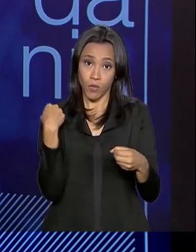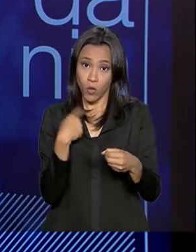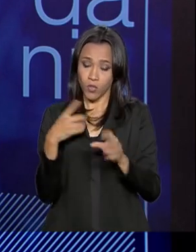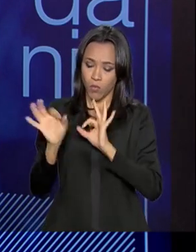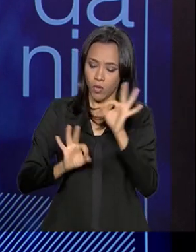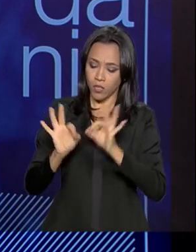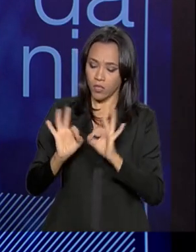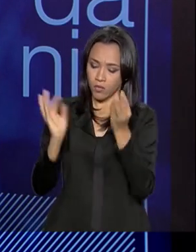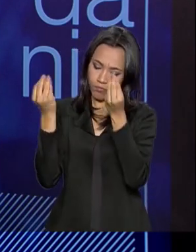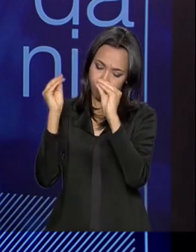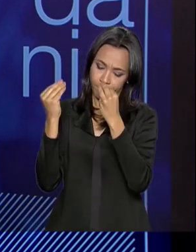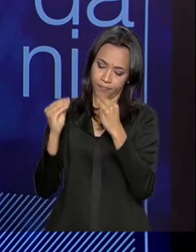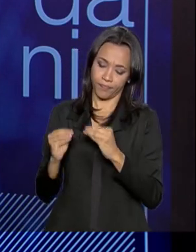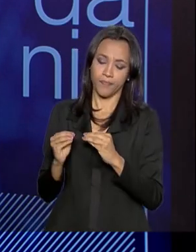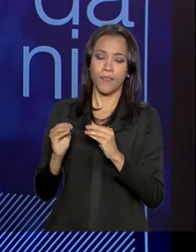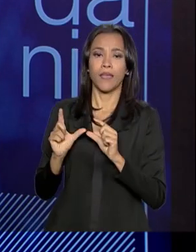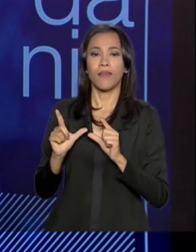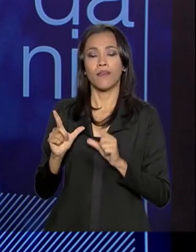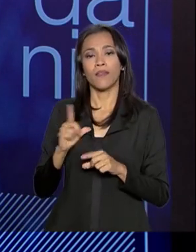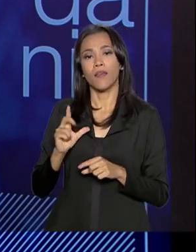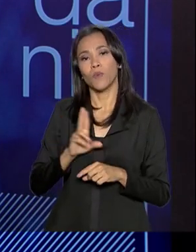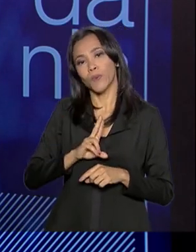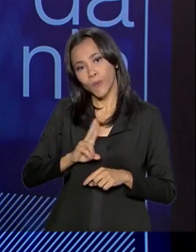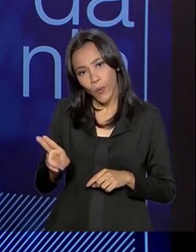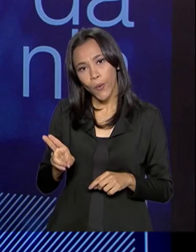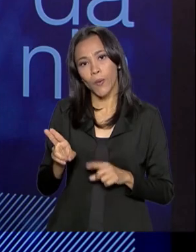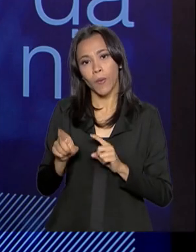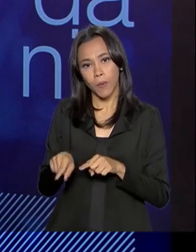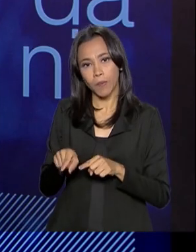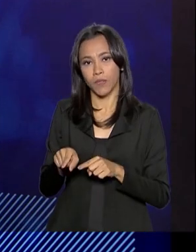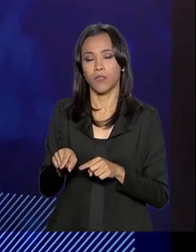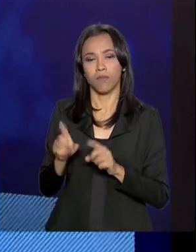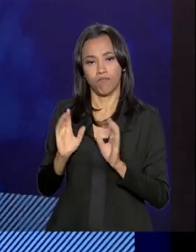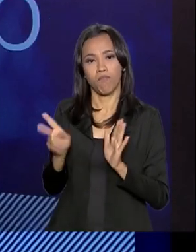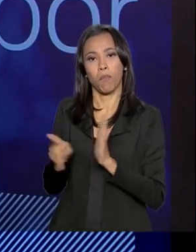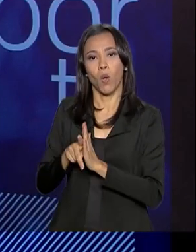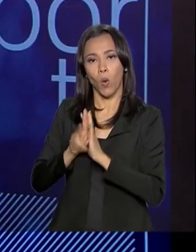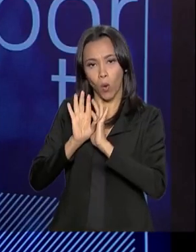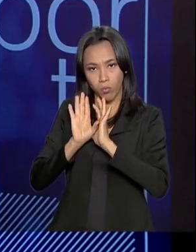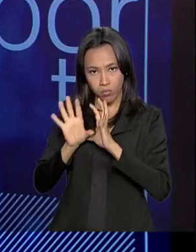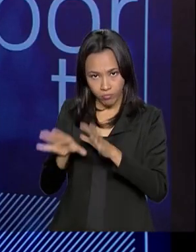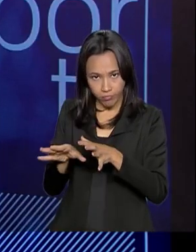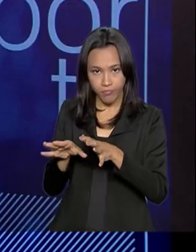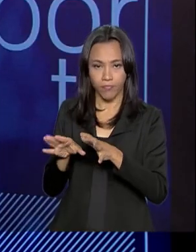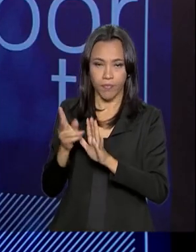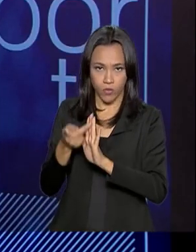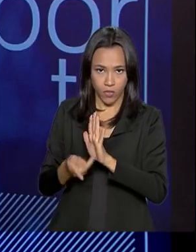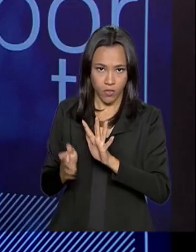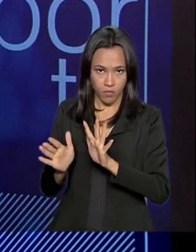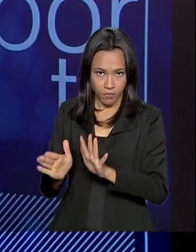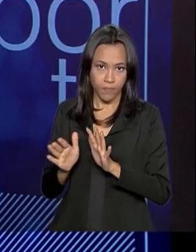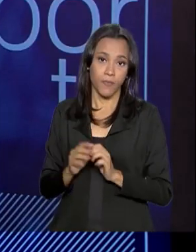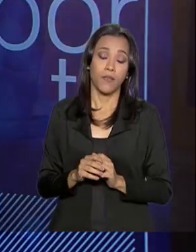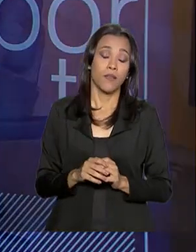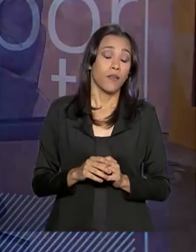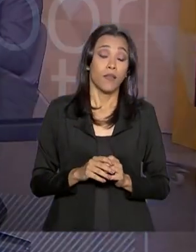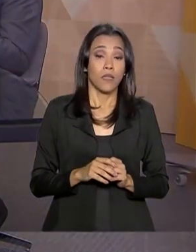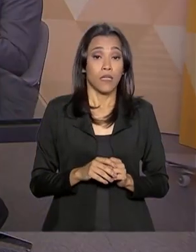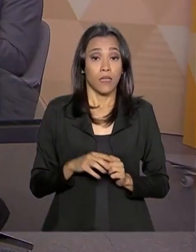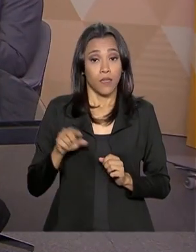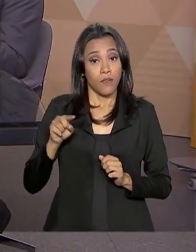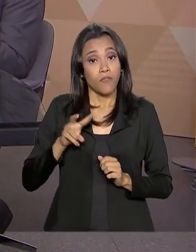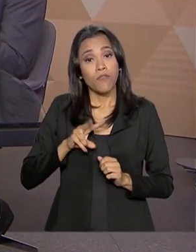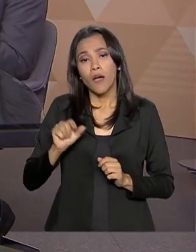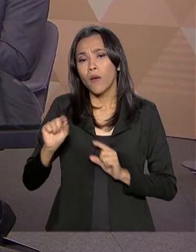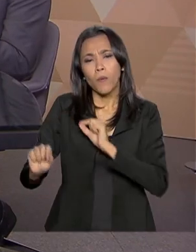que tem o nome genérico de município mais cidadão, que é onde vai se procurar